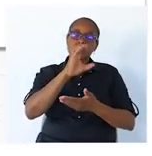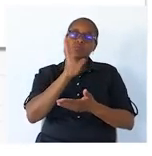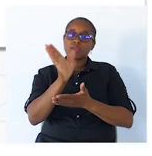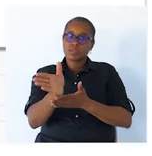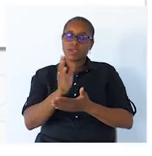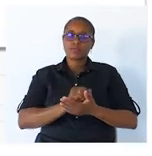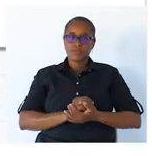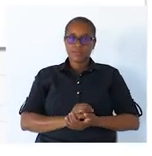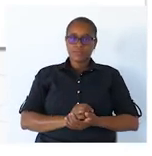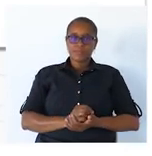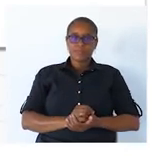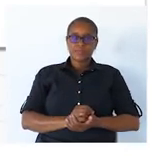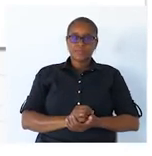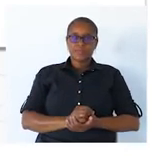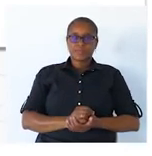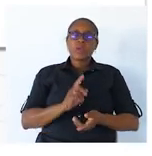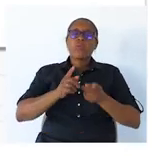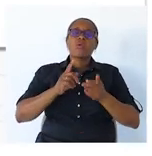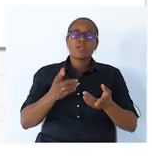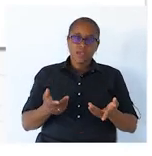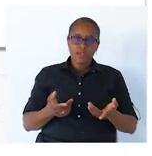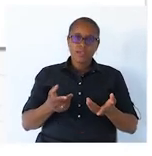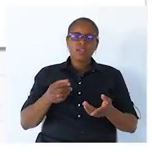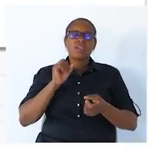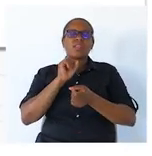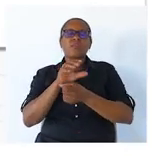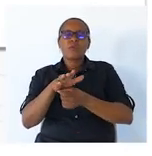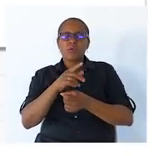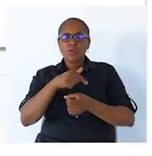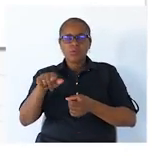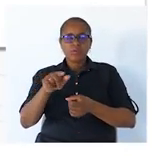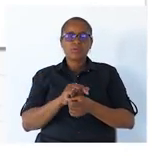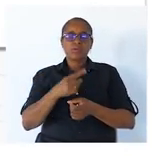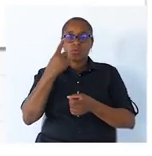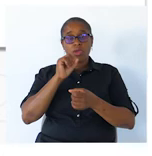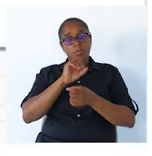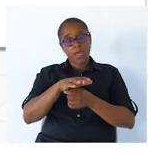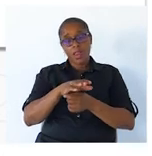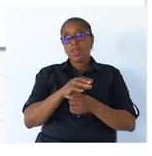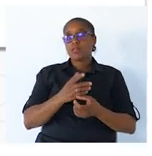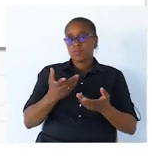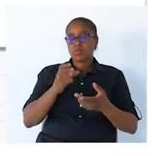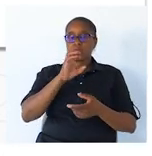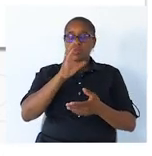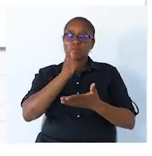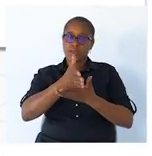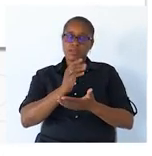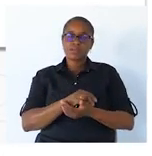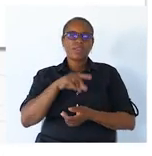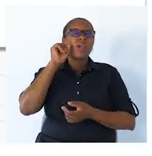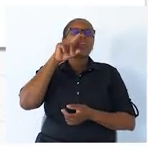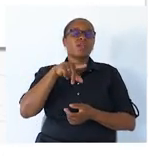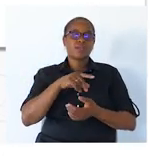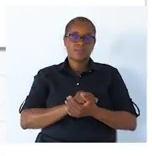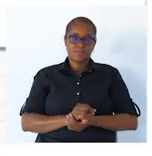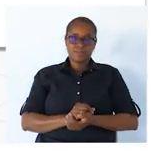indireto. O que é que ele enviou? O que e-mail. Complemento direto. A